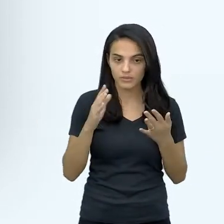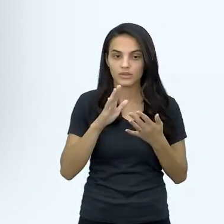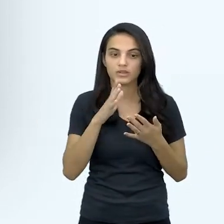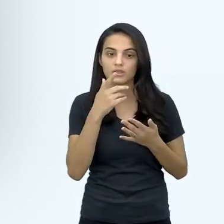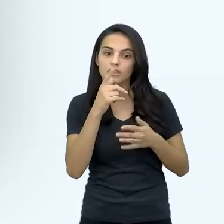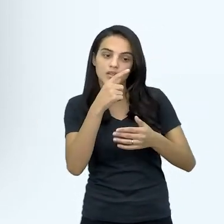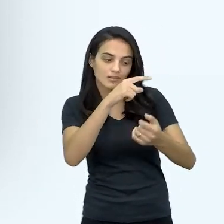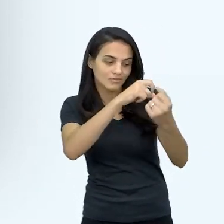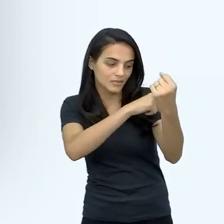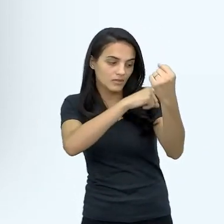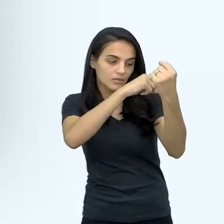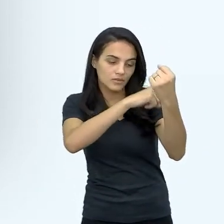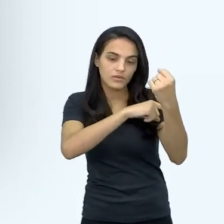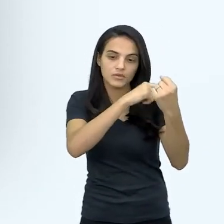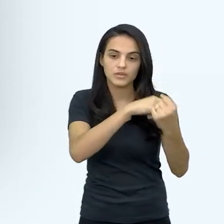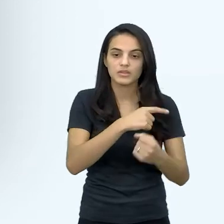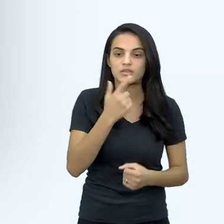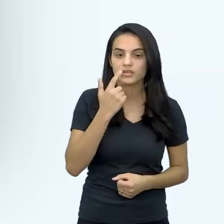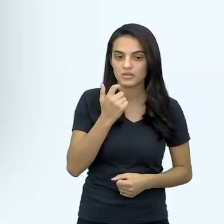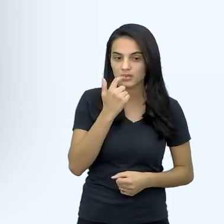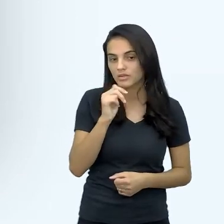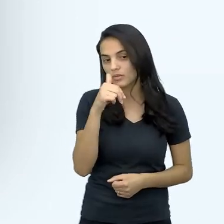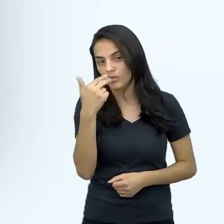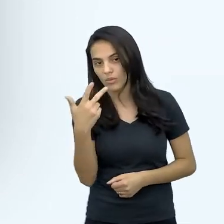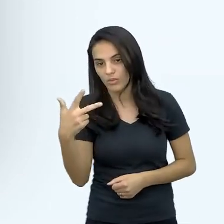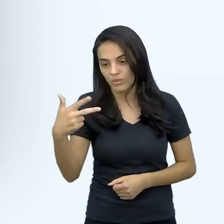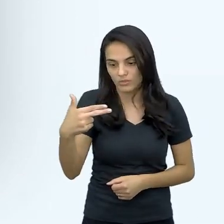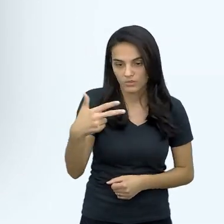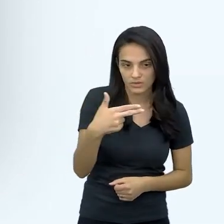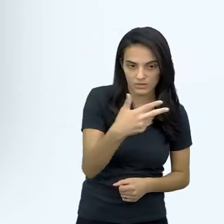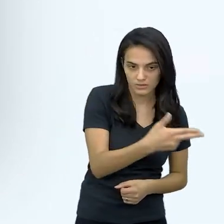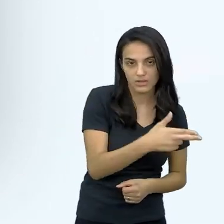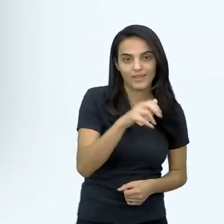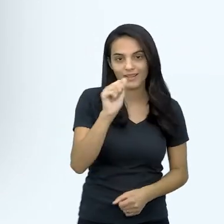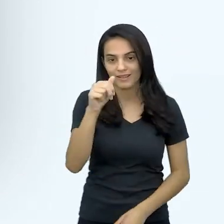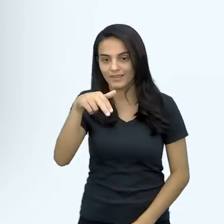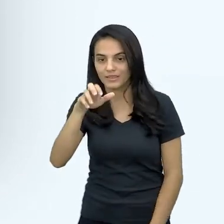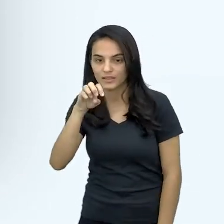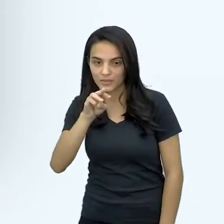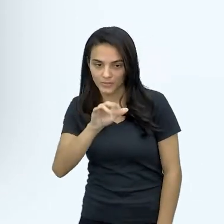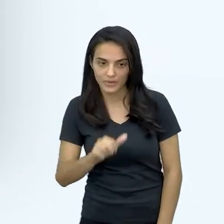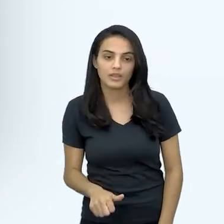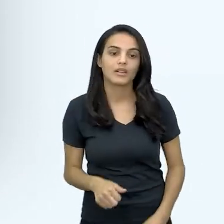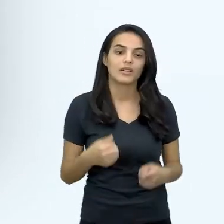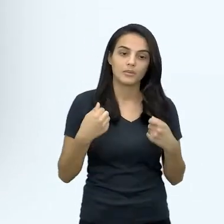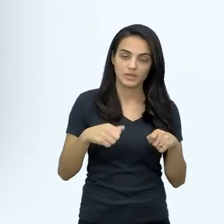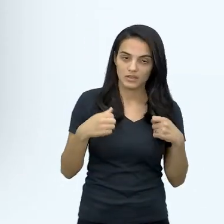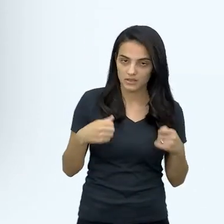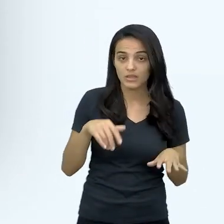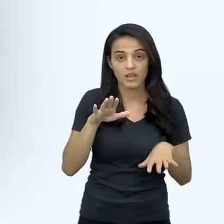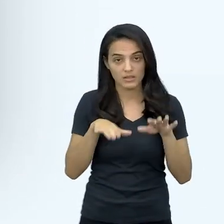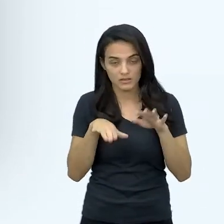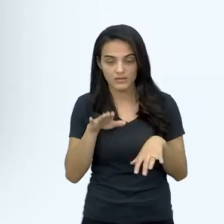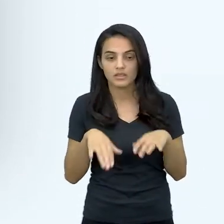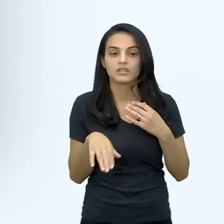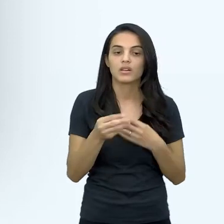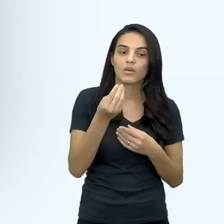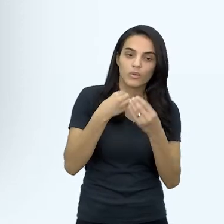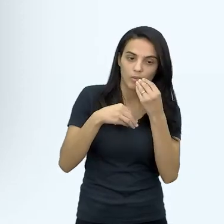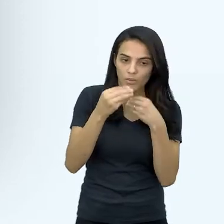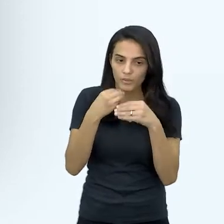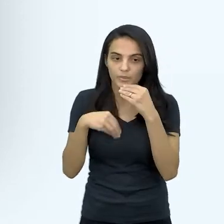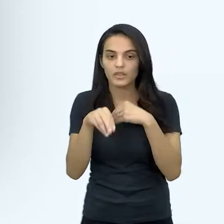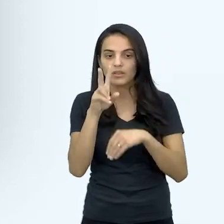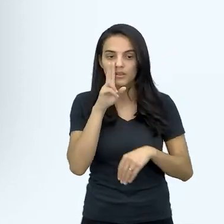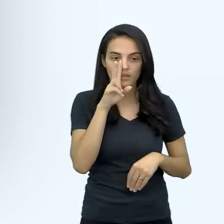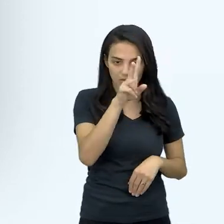sangue, né, ou intervenções cirúrgicas, né, alguns tipos de anemia, né, podem ser prevenidos, né, também com alimentação, gente vai